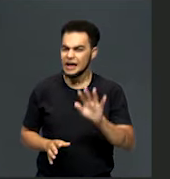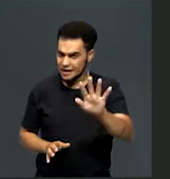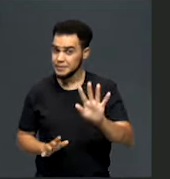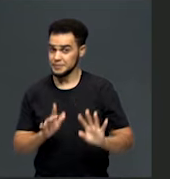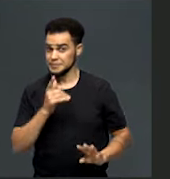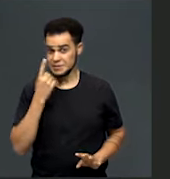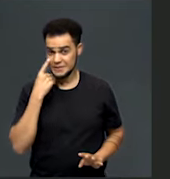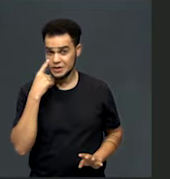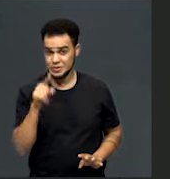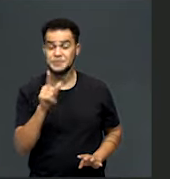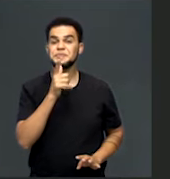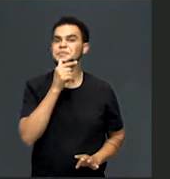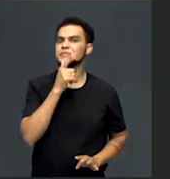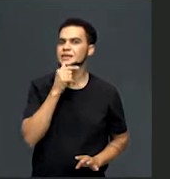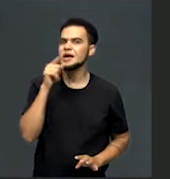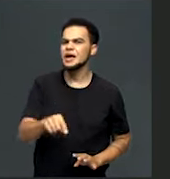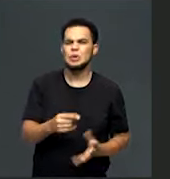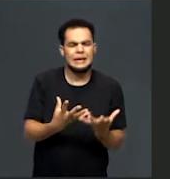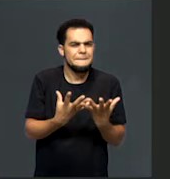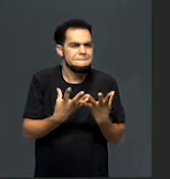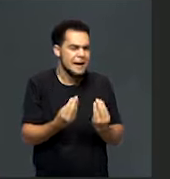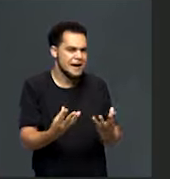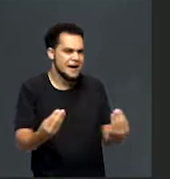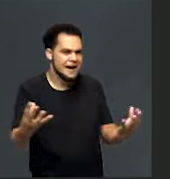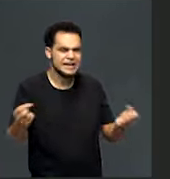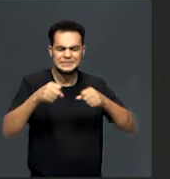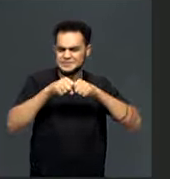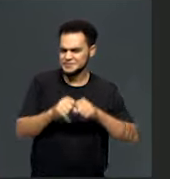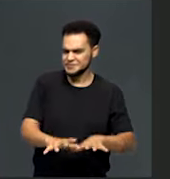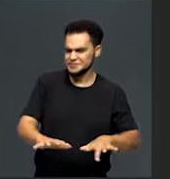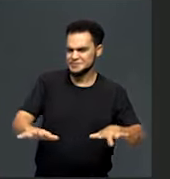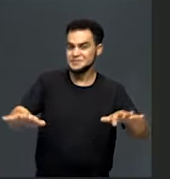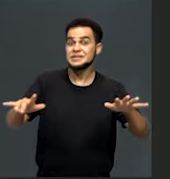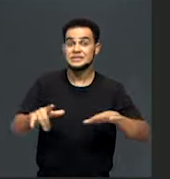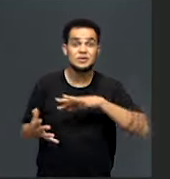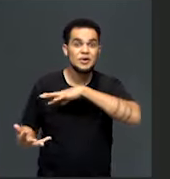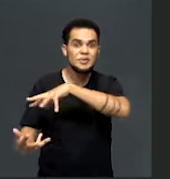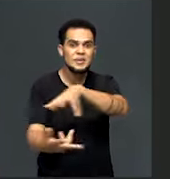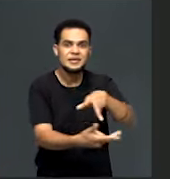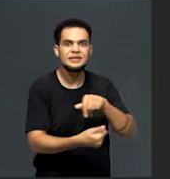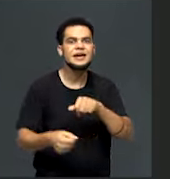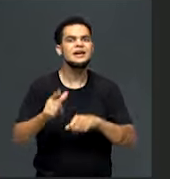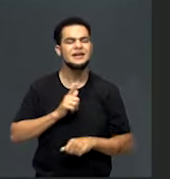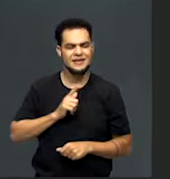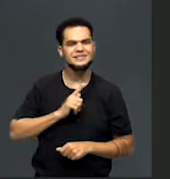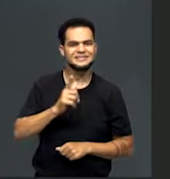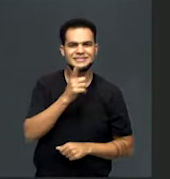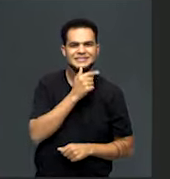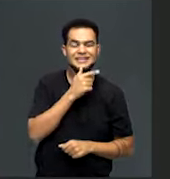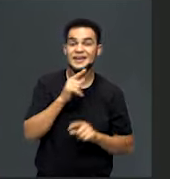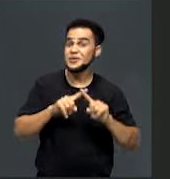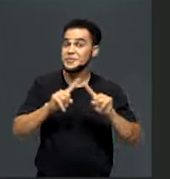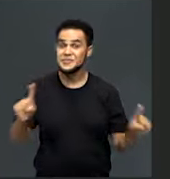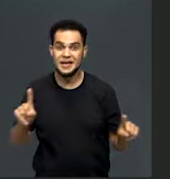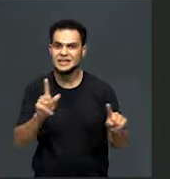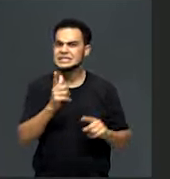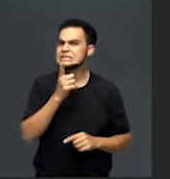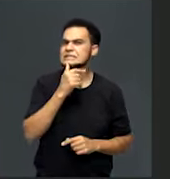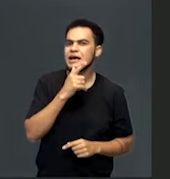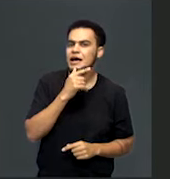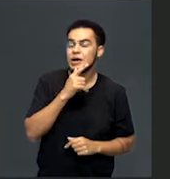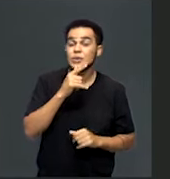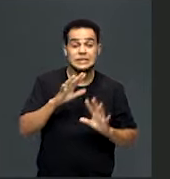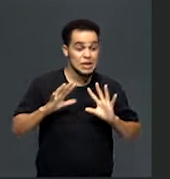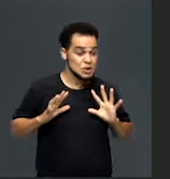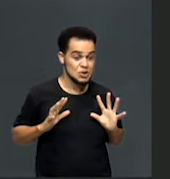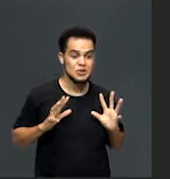apesar de ser abundante, ser uma grande parte do nosso planeta, ela não está toda